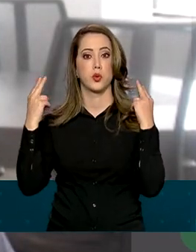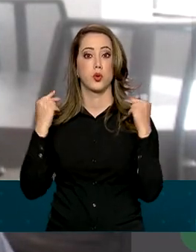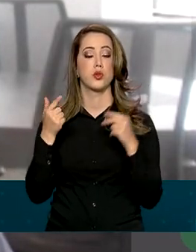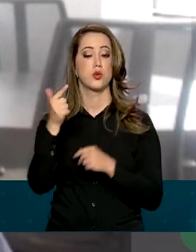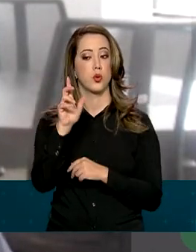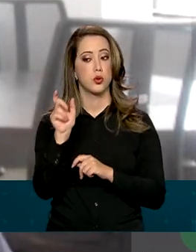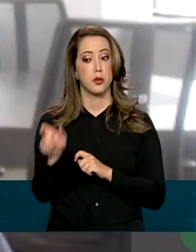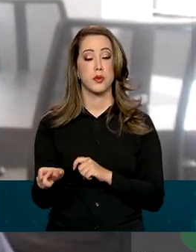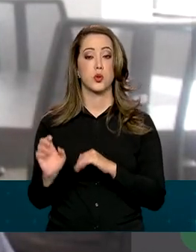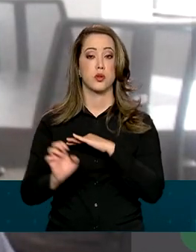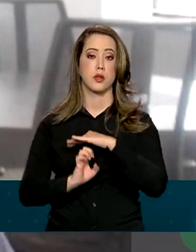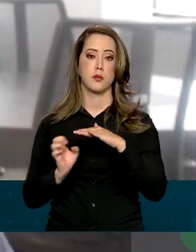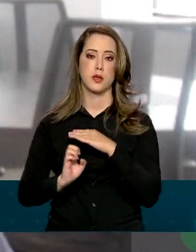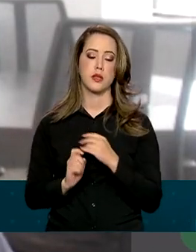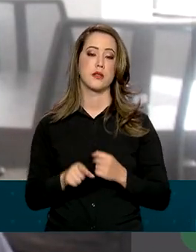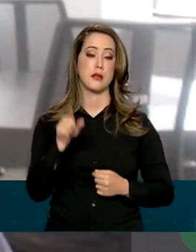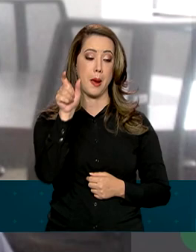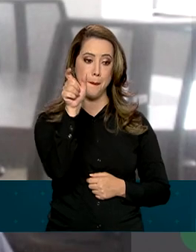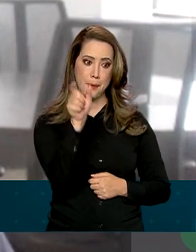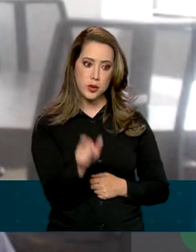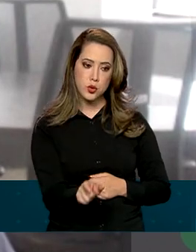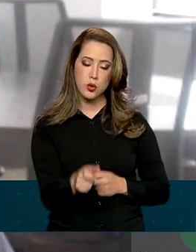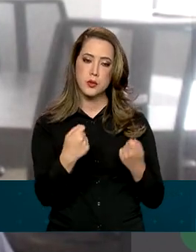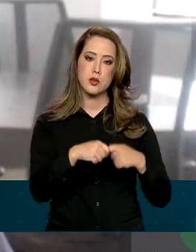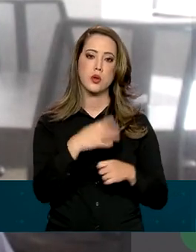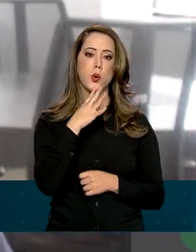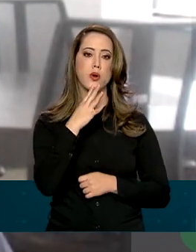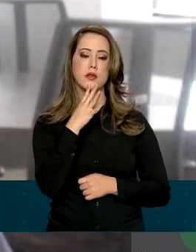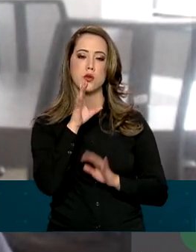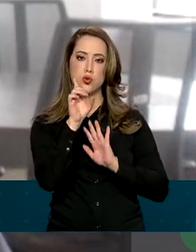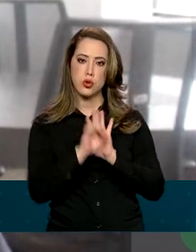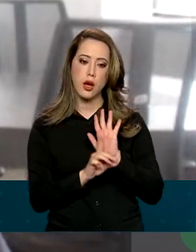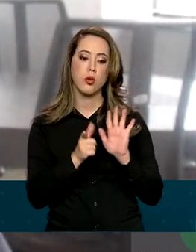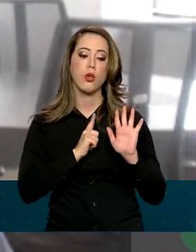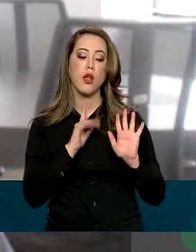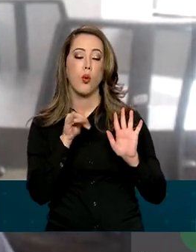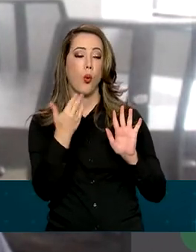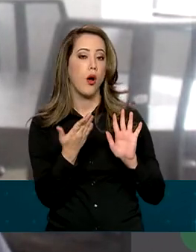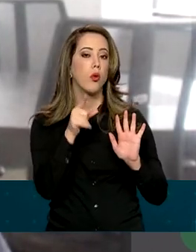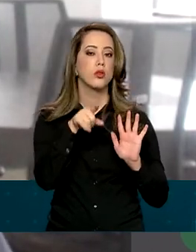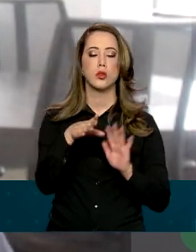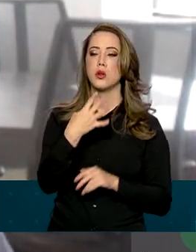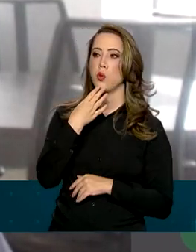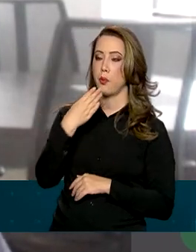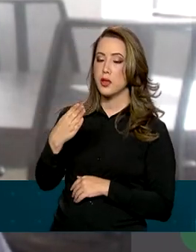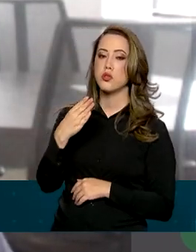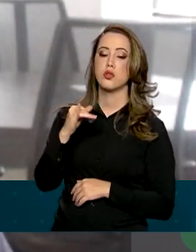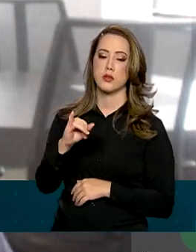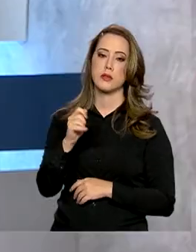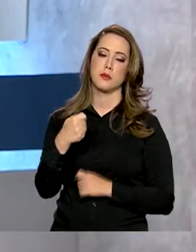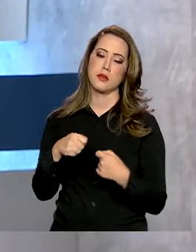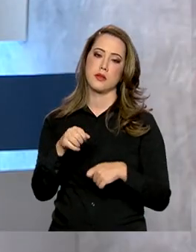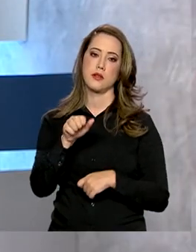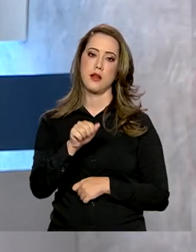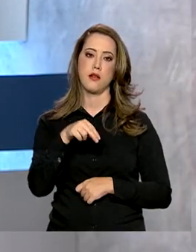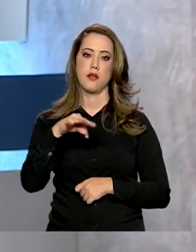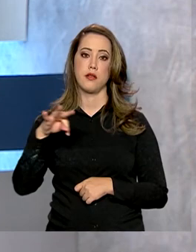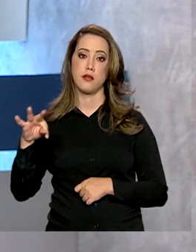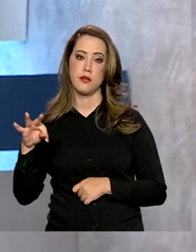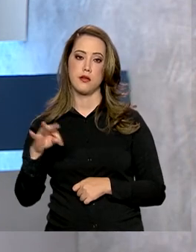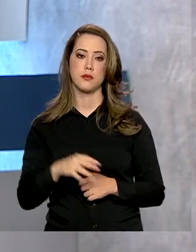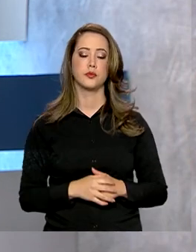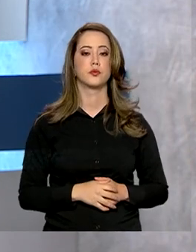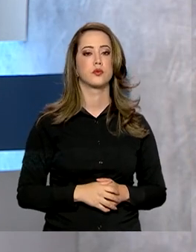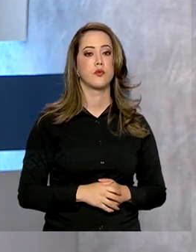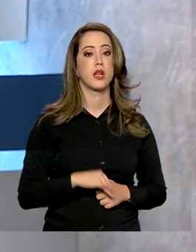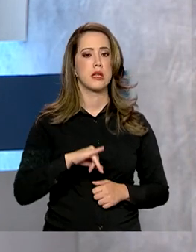passageiro precisa conhecer seus direitos para cobrar e, se tiver um problema, acionar a ANTT. Se